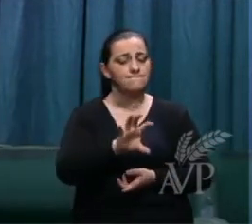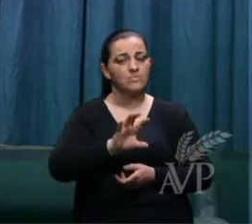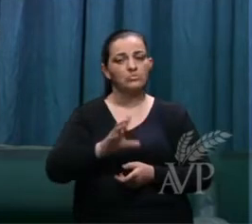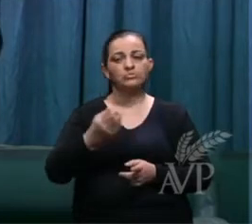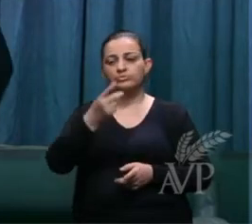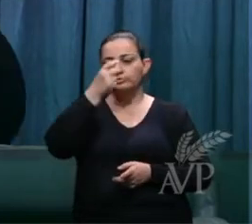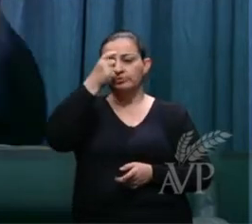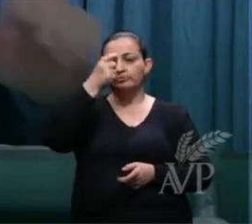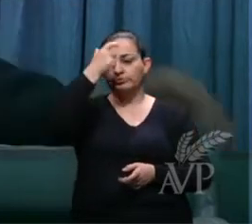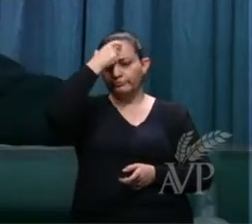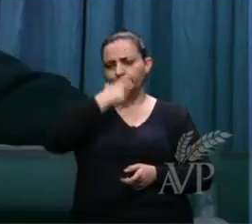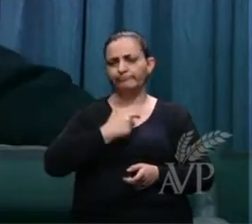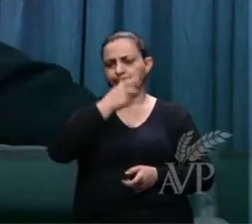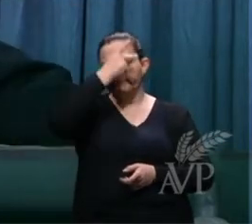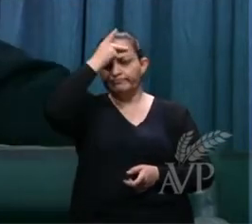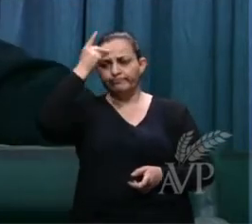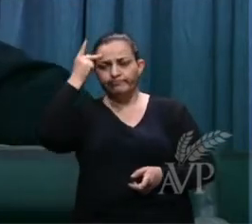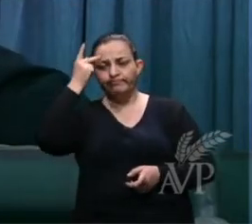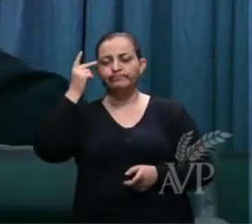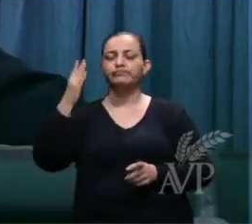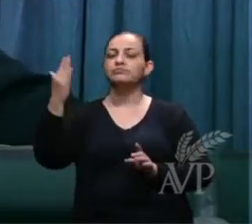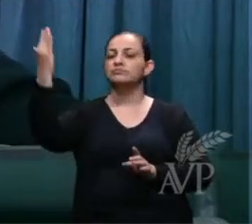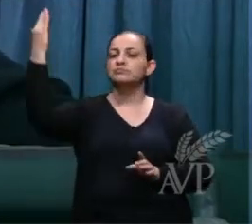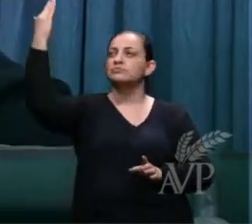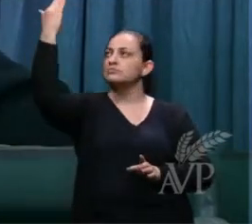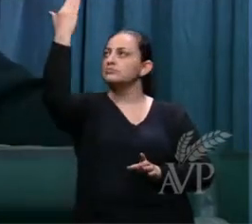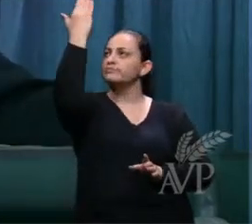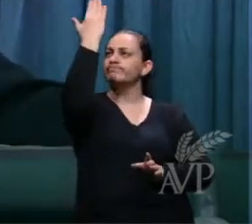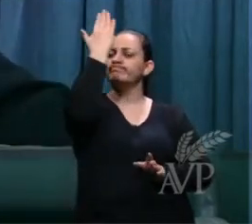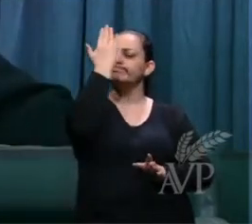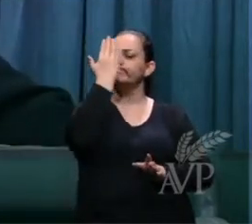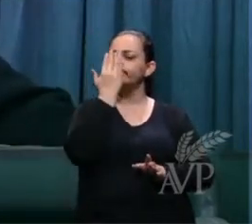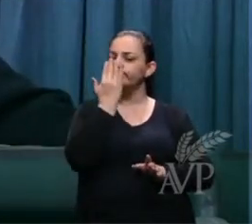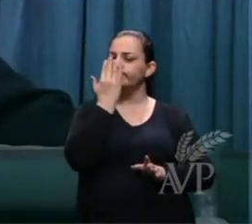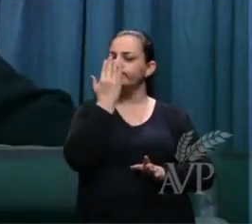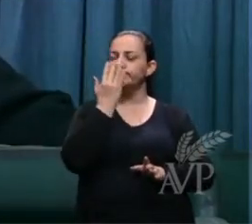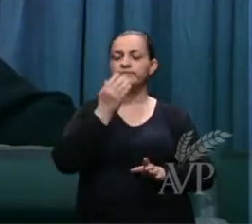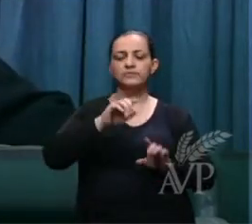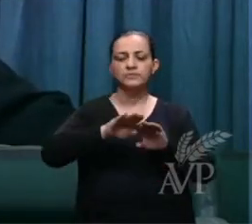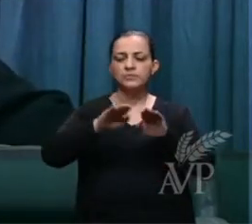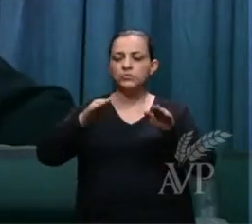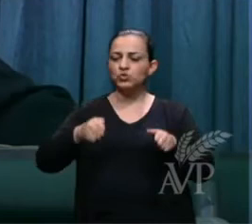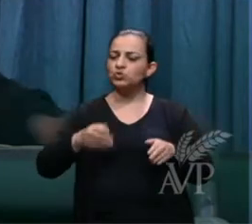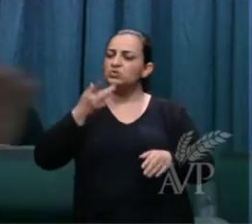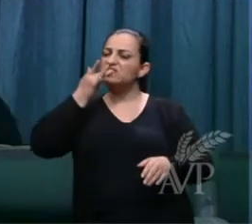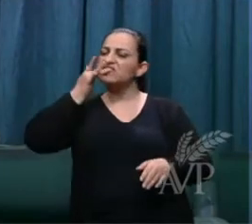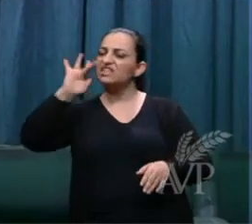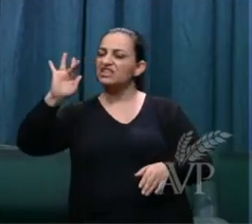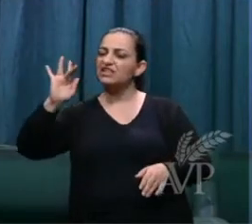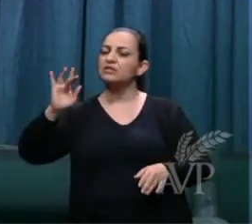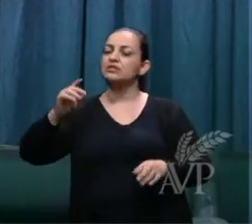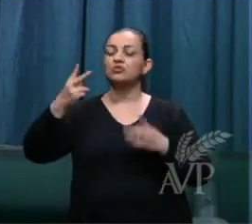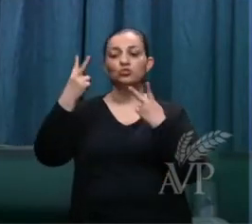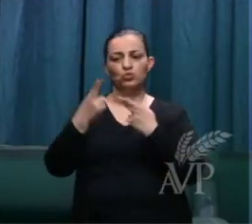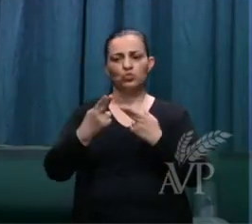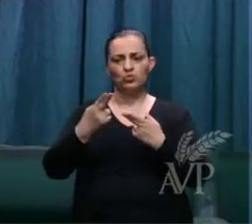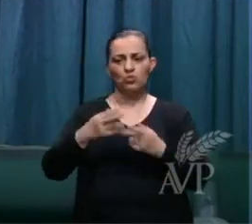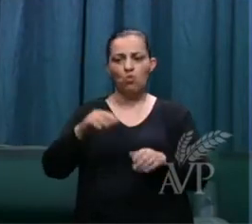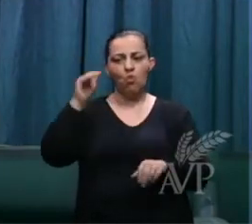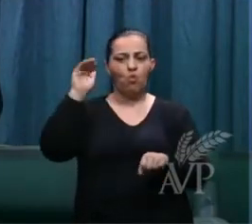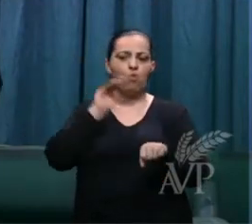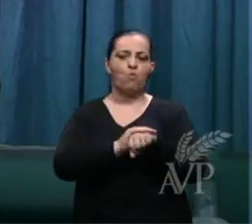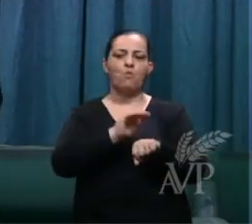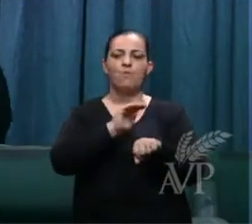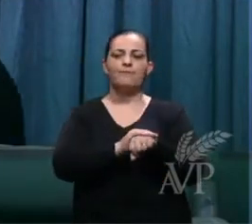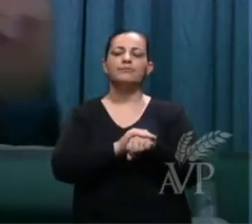diante daquele trono branco como réu é